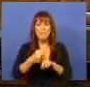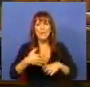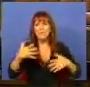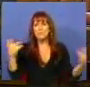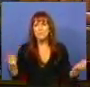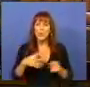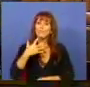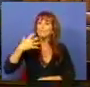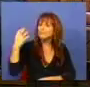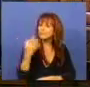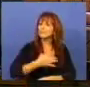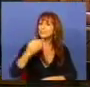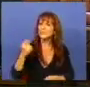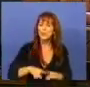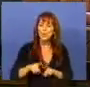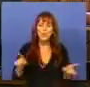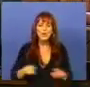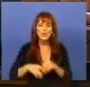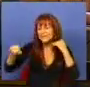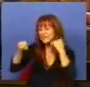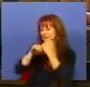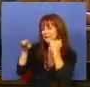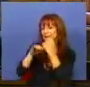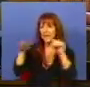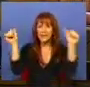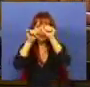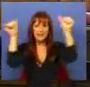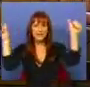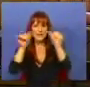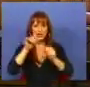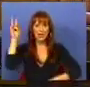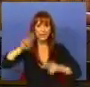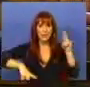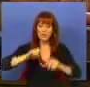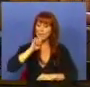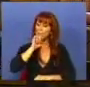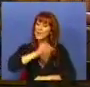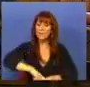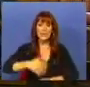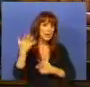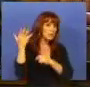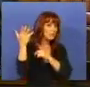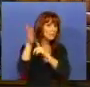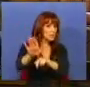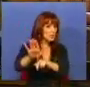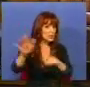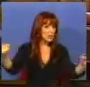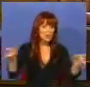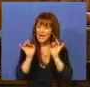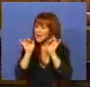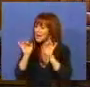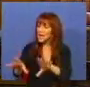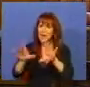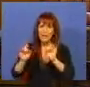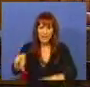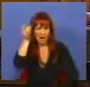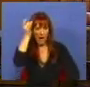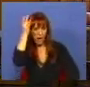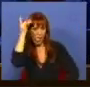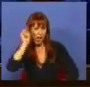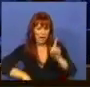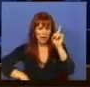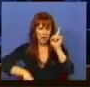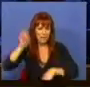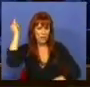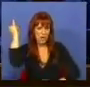credibilidade e pela equidade do sistema fiscal que permita, por exemplo, evitar a fraude e a